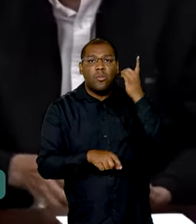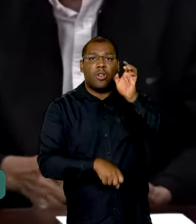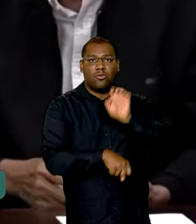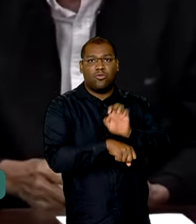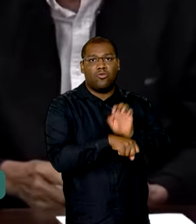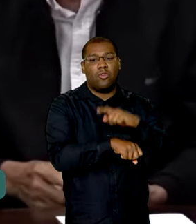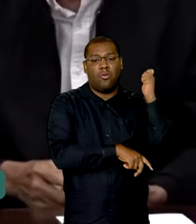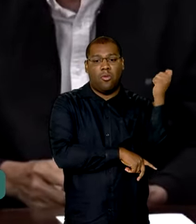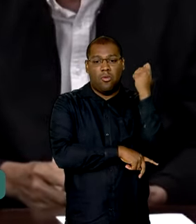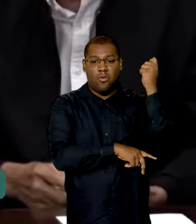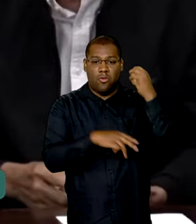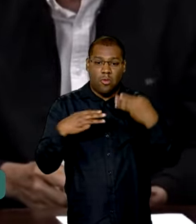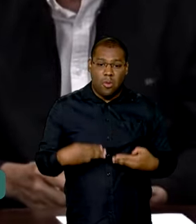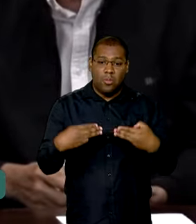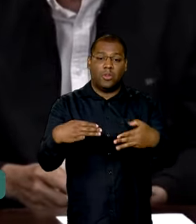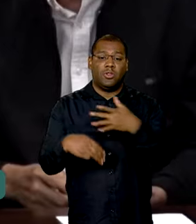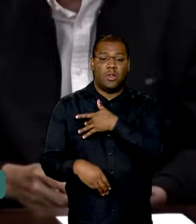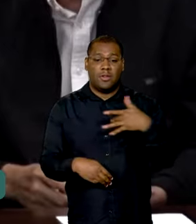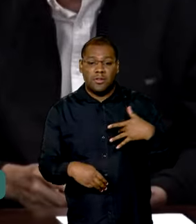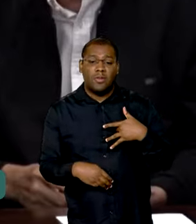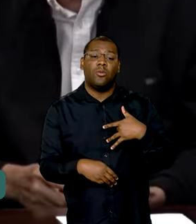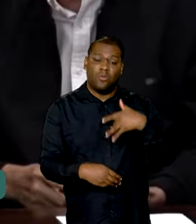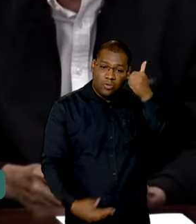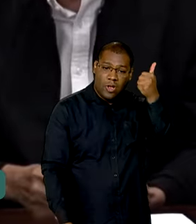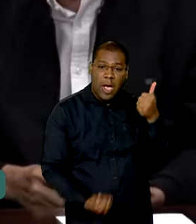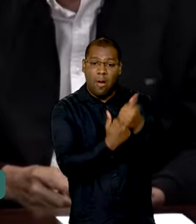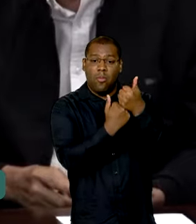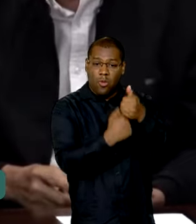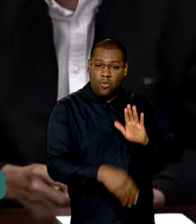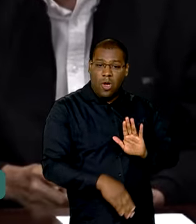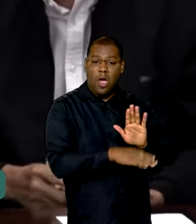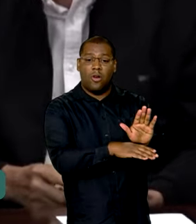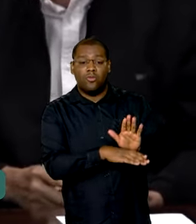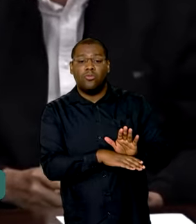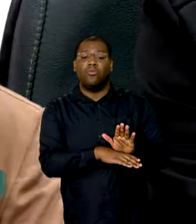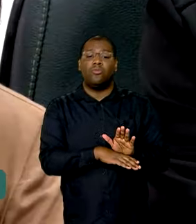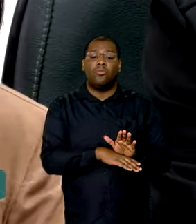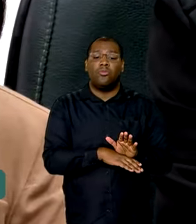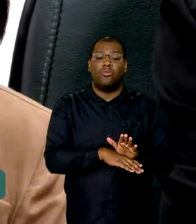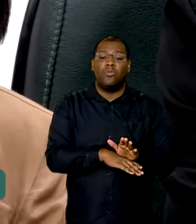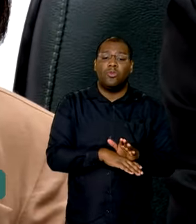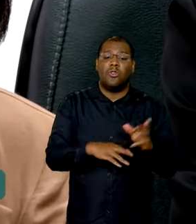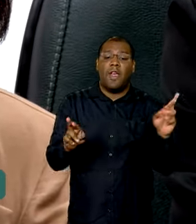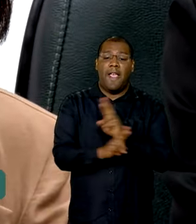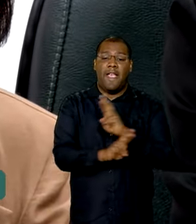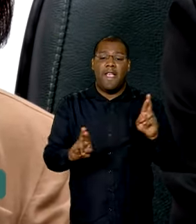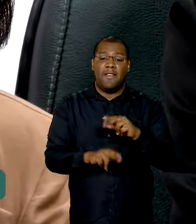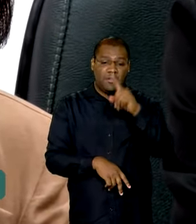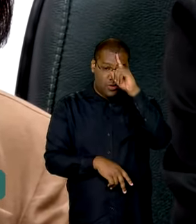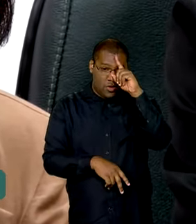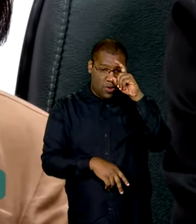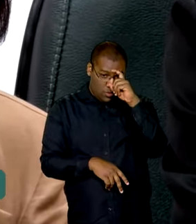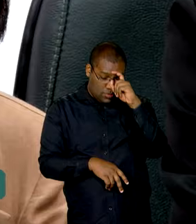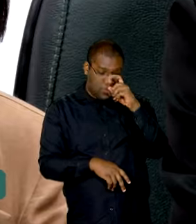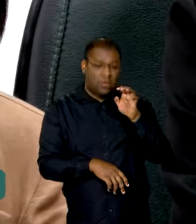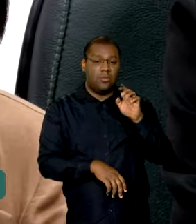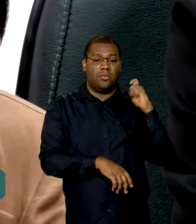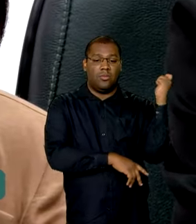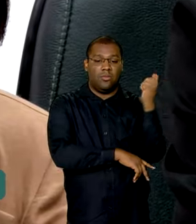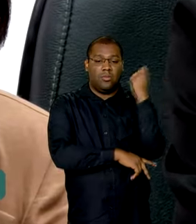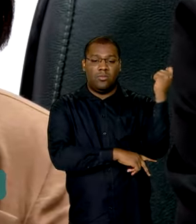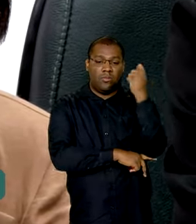Ministério da Saúde também está oferecendo suporte à rede hospitalar do Estado. Em Sumos, nós estamos trabalhando com o